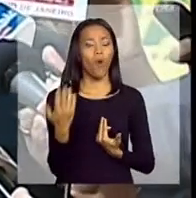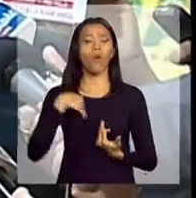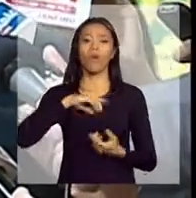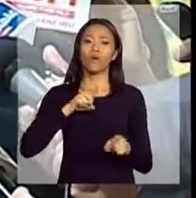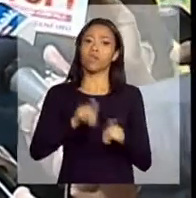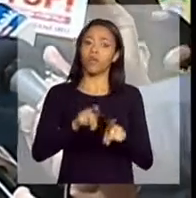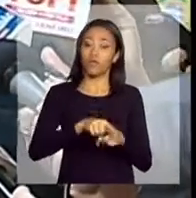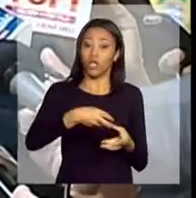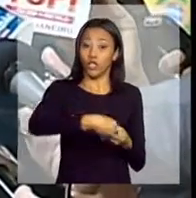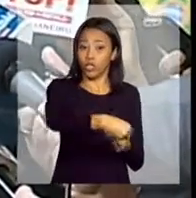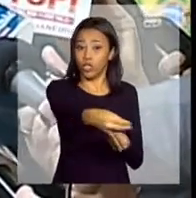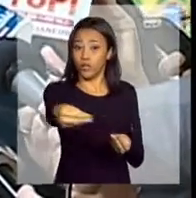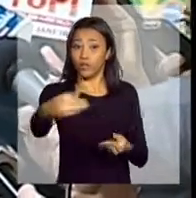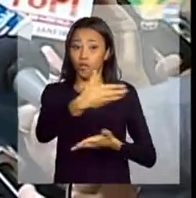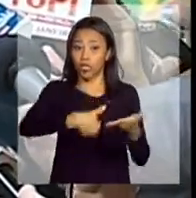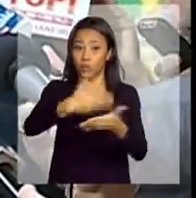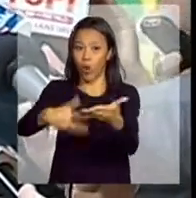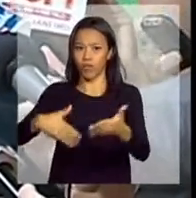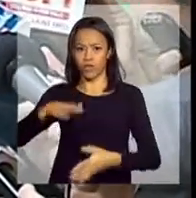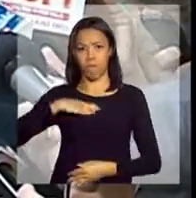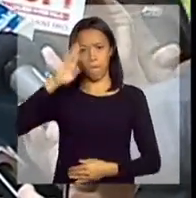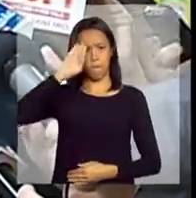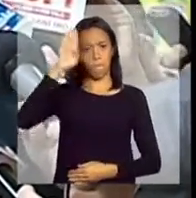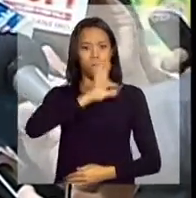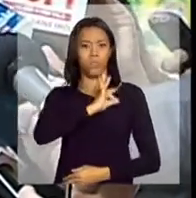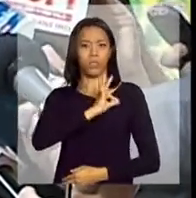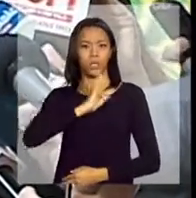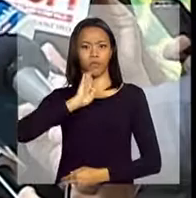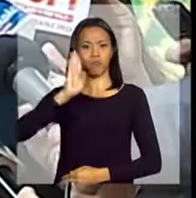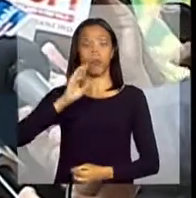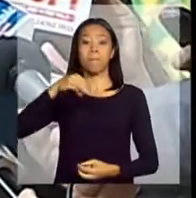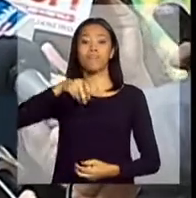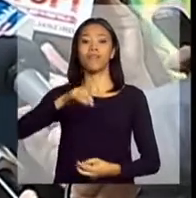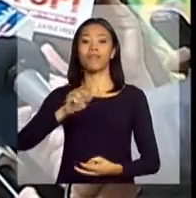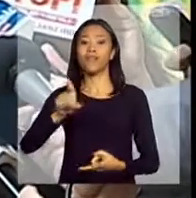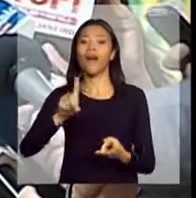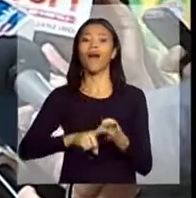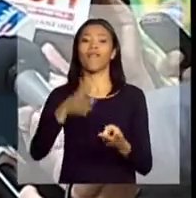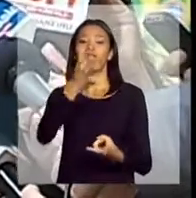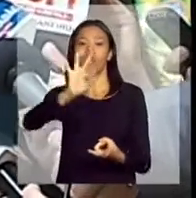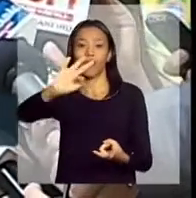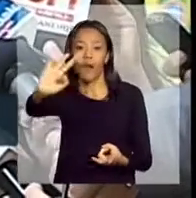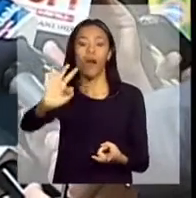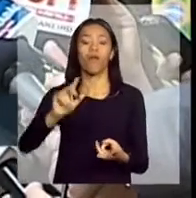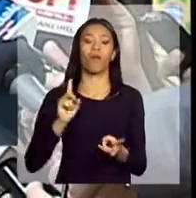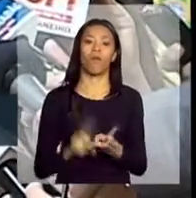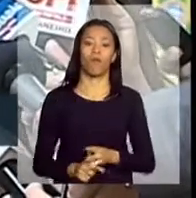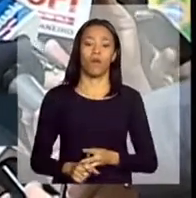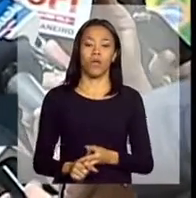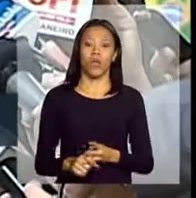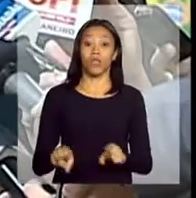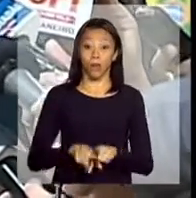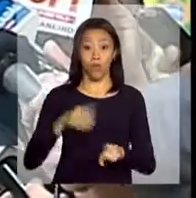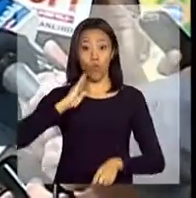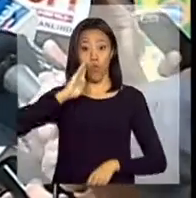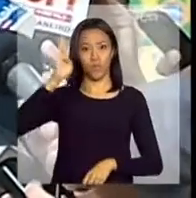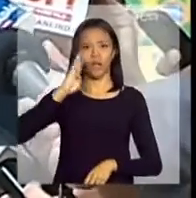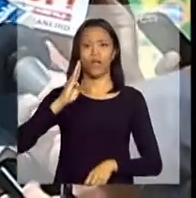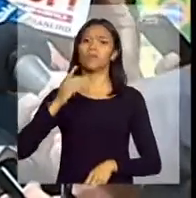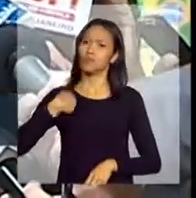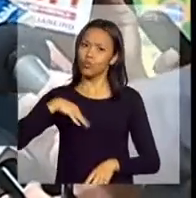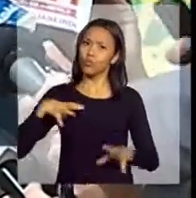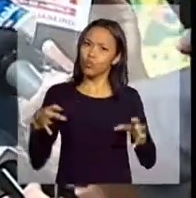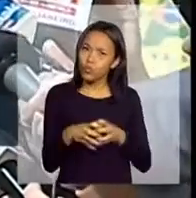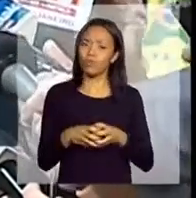distribuição das provas, a participação dos batalhões da Polícia Militar, a Polícia Federal, o Exército trabalha junto